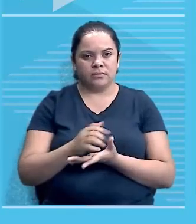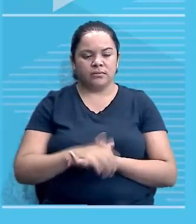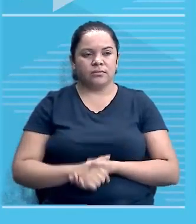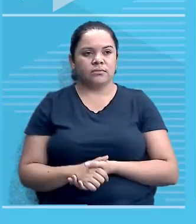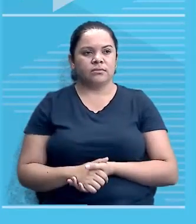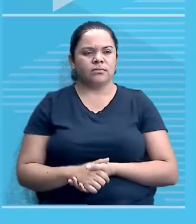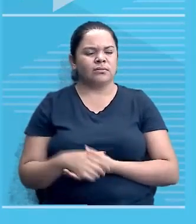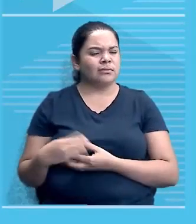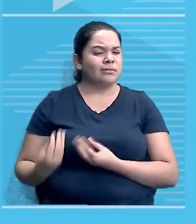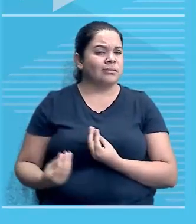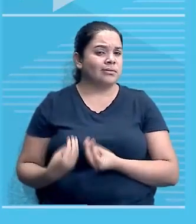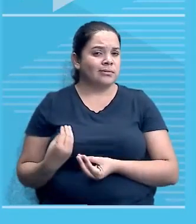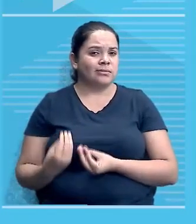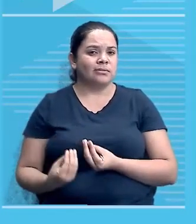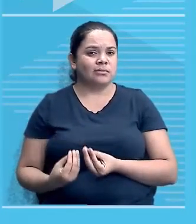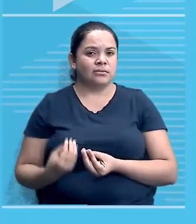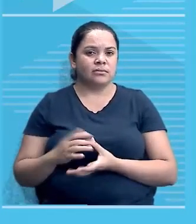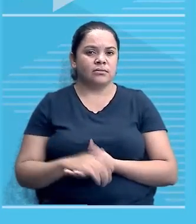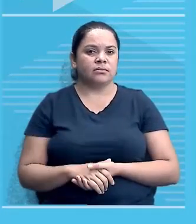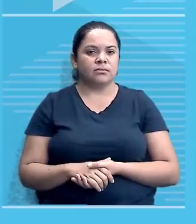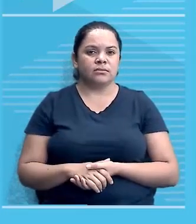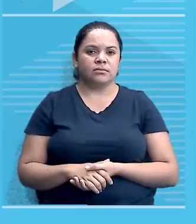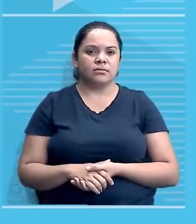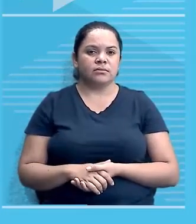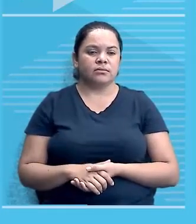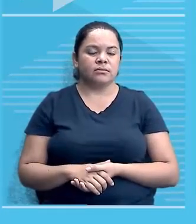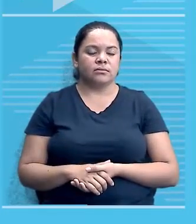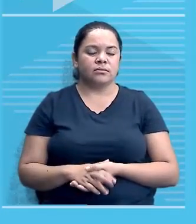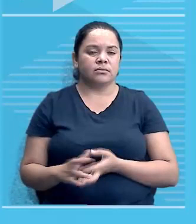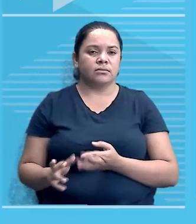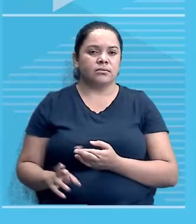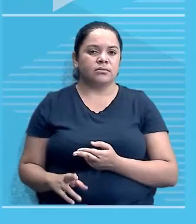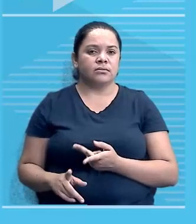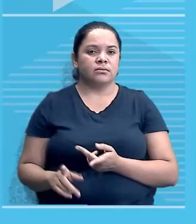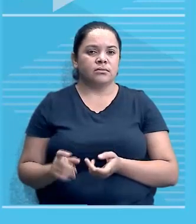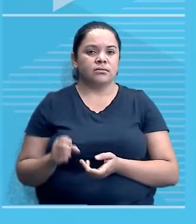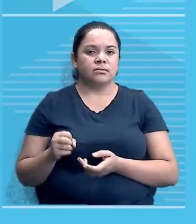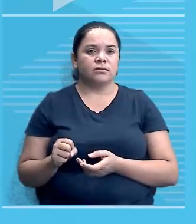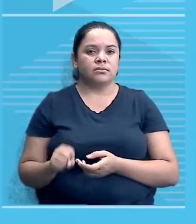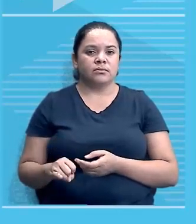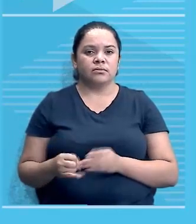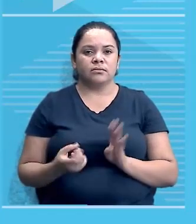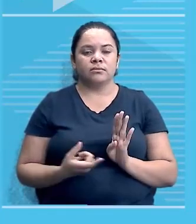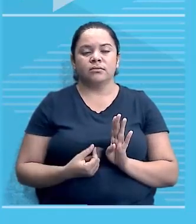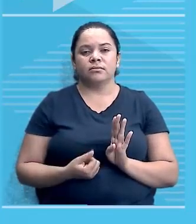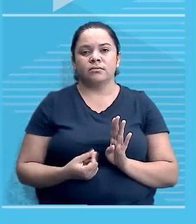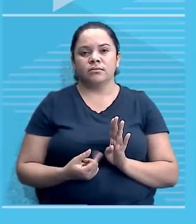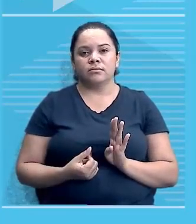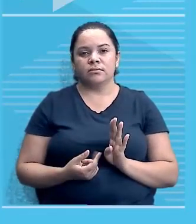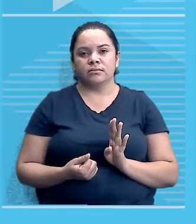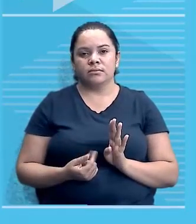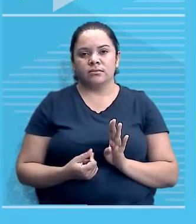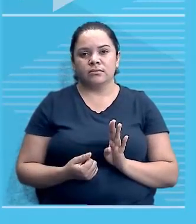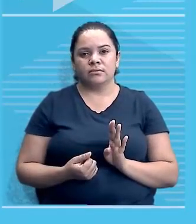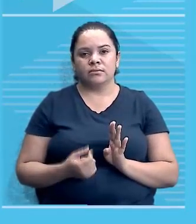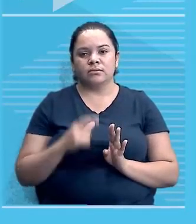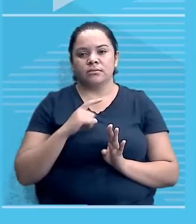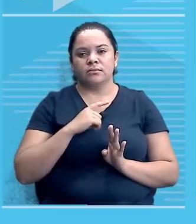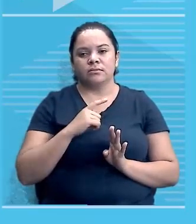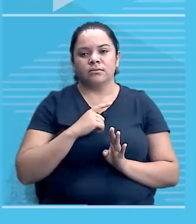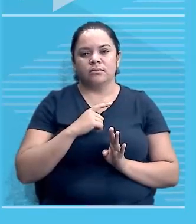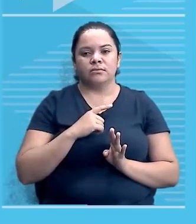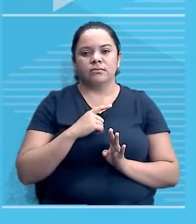Mas como? Aí é contrariar a lógica, porque se esses burgueses se beneficiavam das